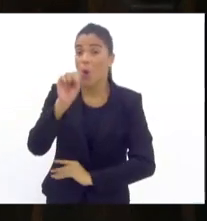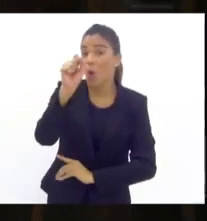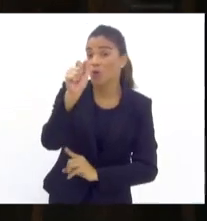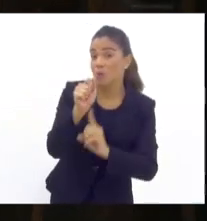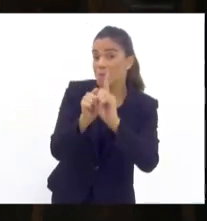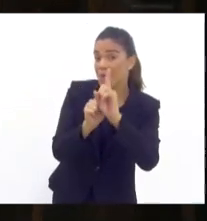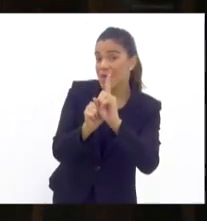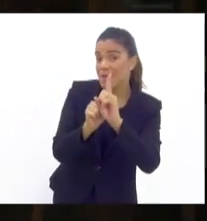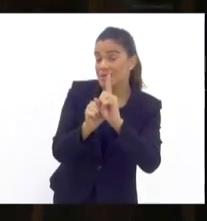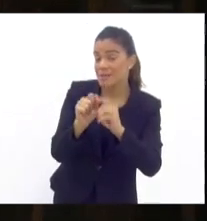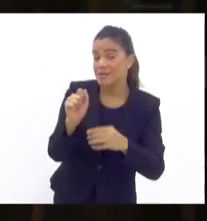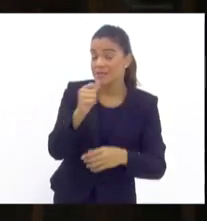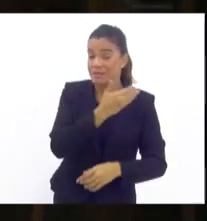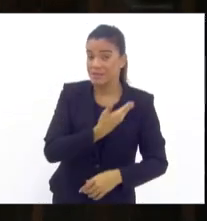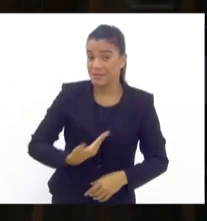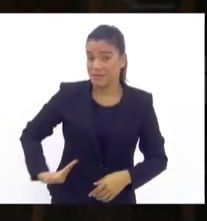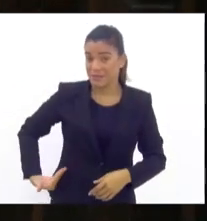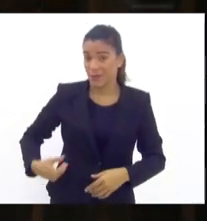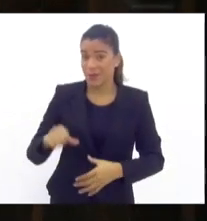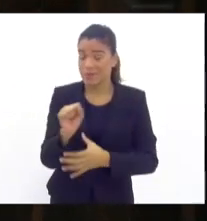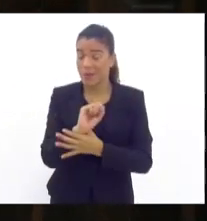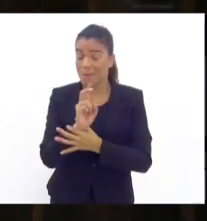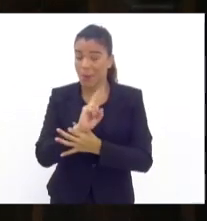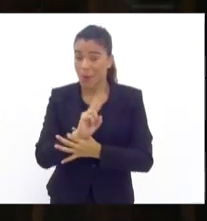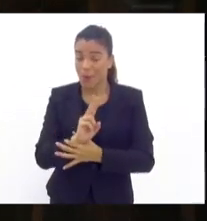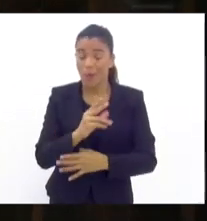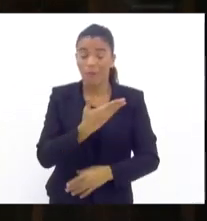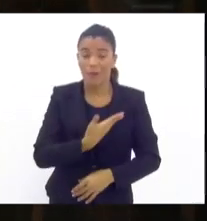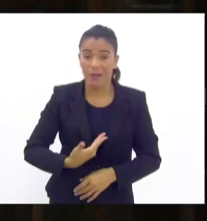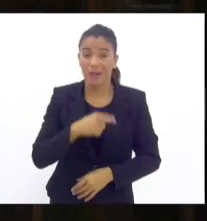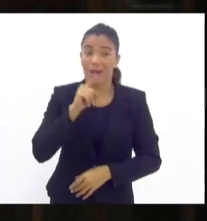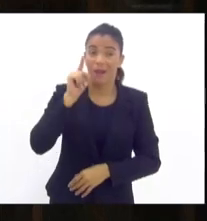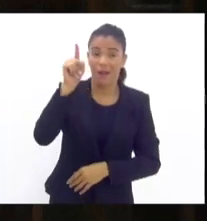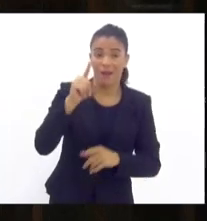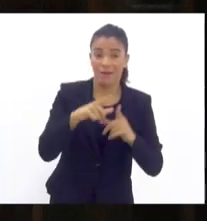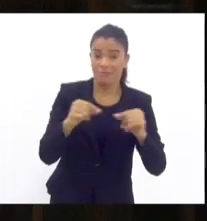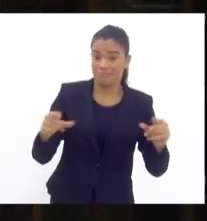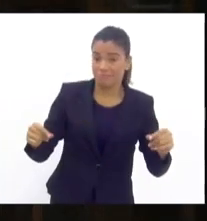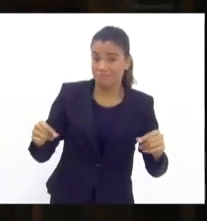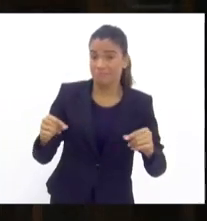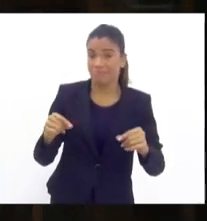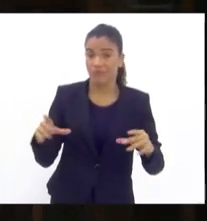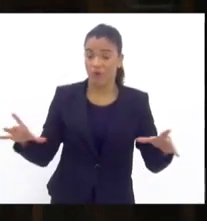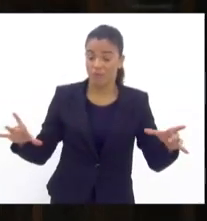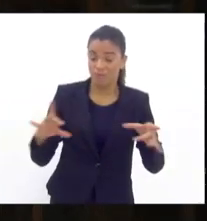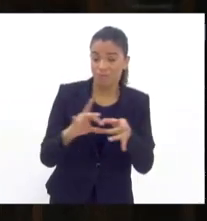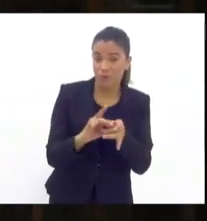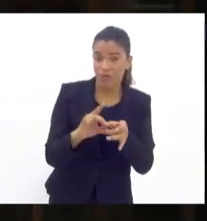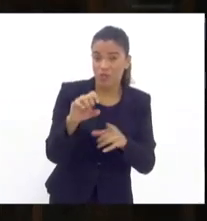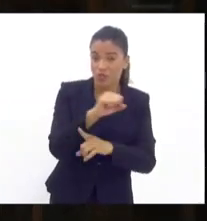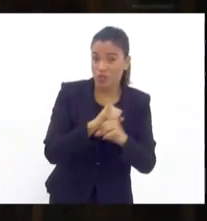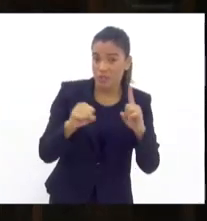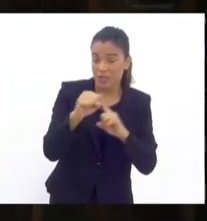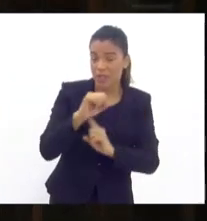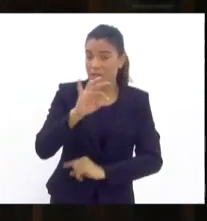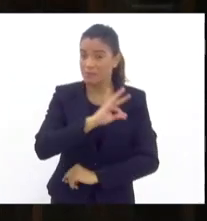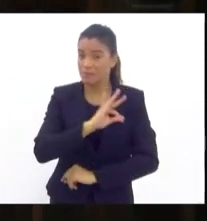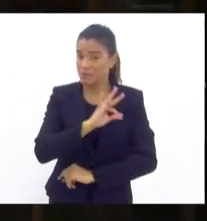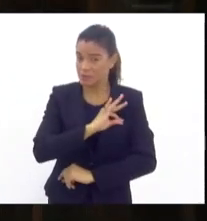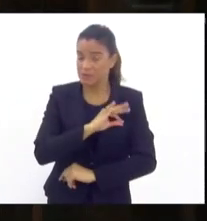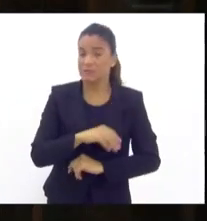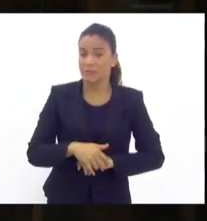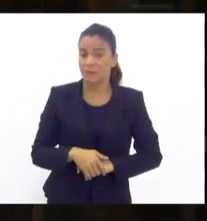Pública com 302 instituições. Foi o mais próximo de sociedade e de polícia que já existiu. Então,